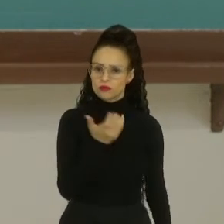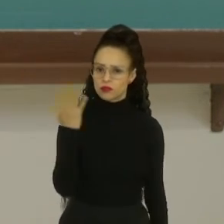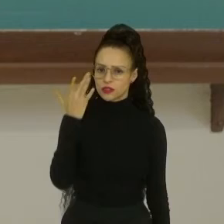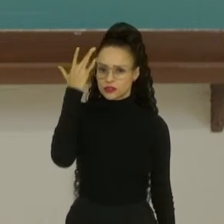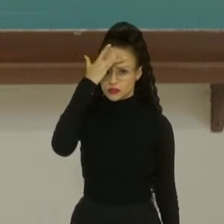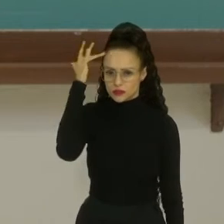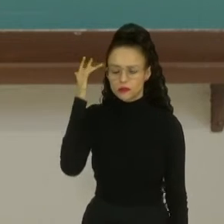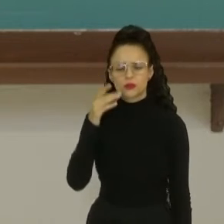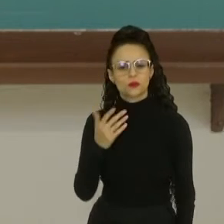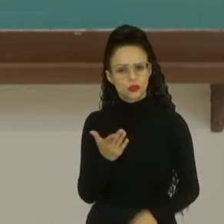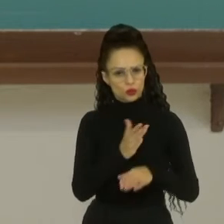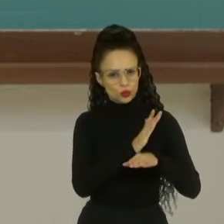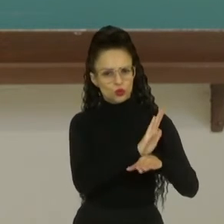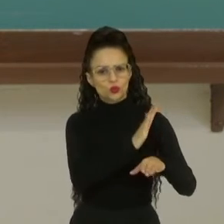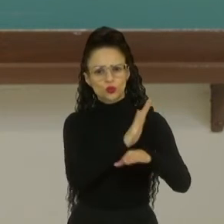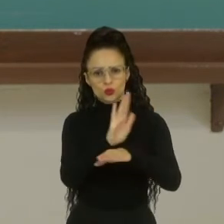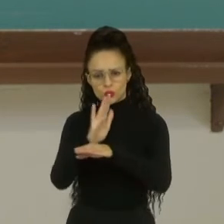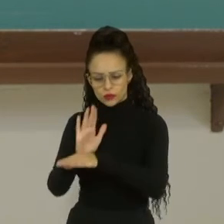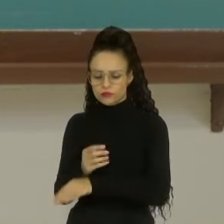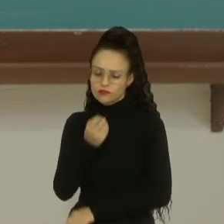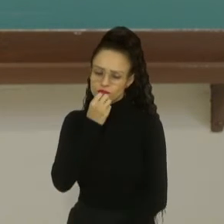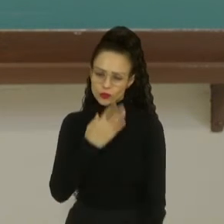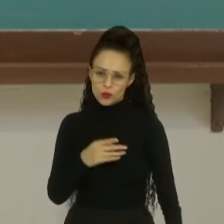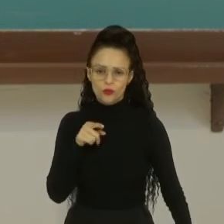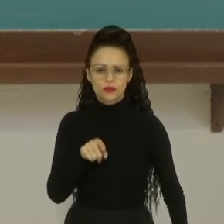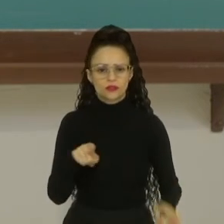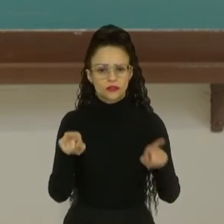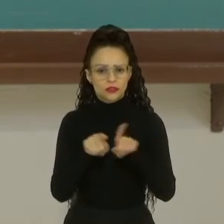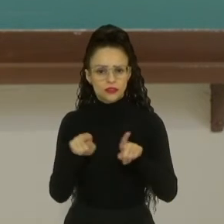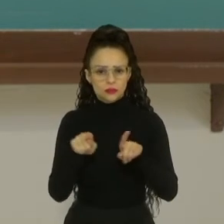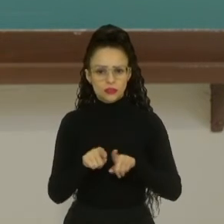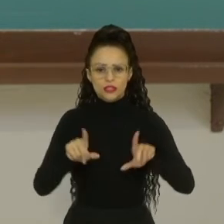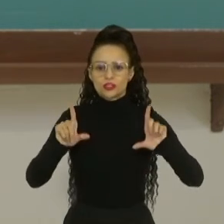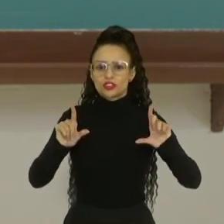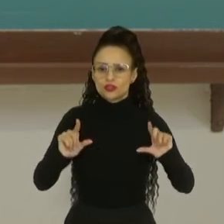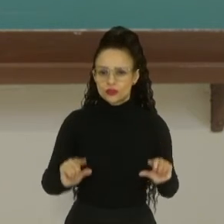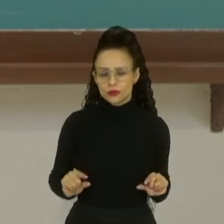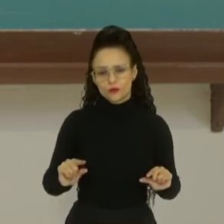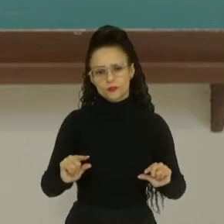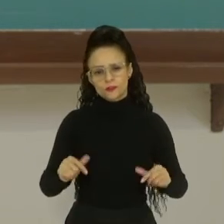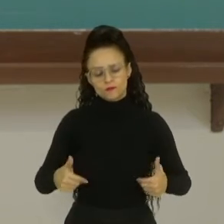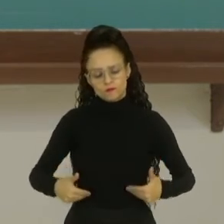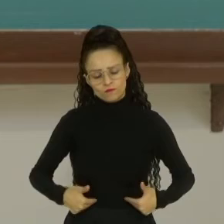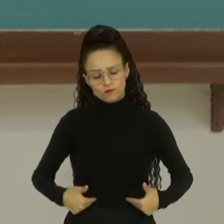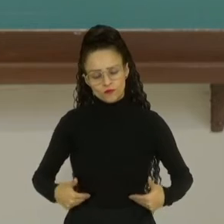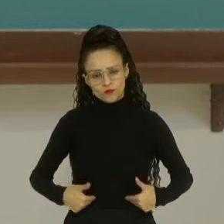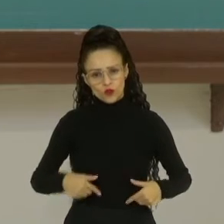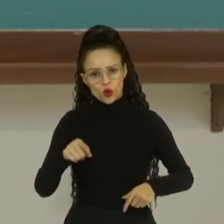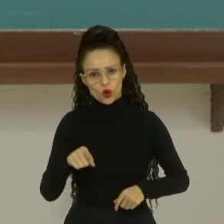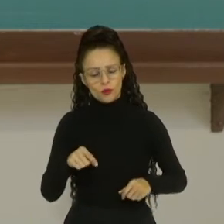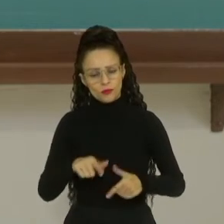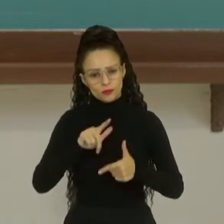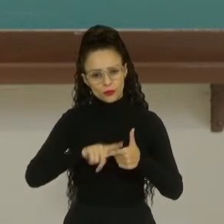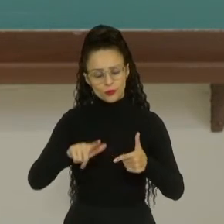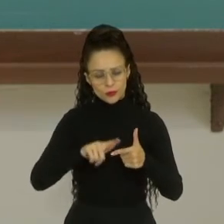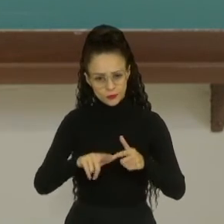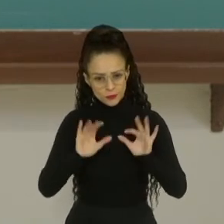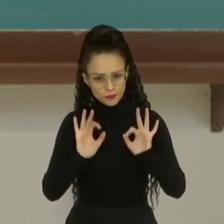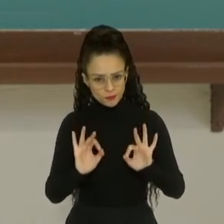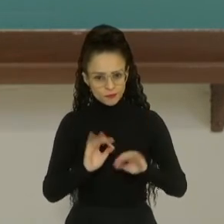pessoas são solidárias, e isso ajuda bastante também a minimizar, pelo menos, essa questão do problema da fome.